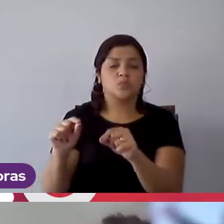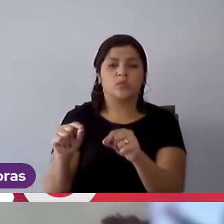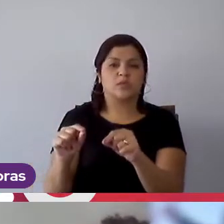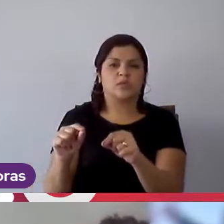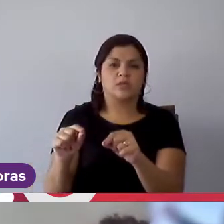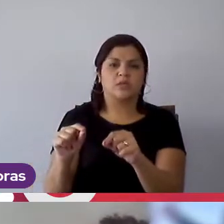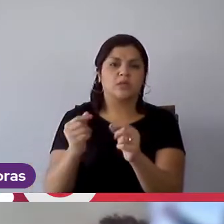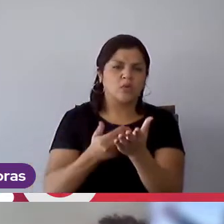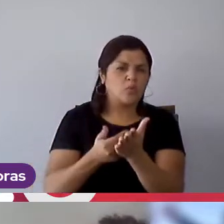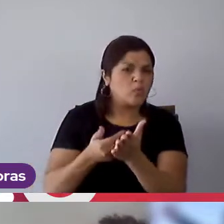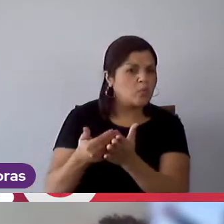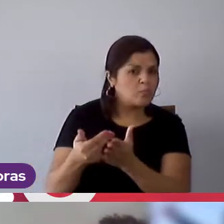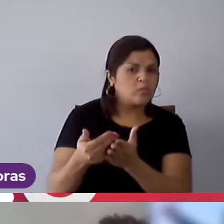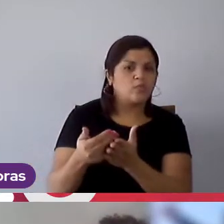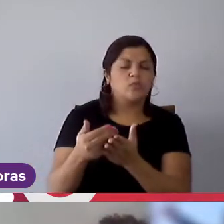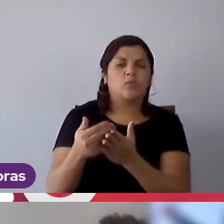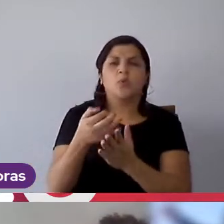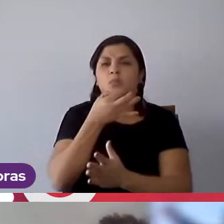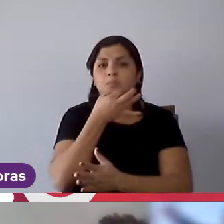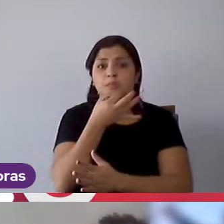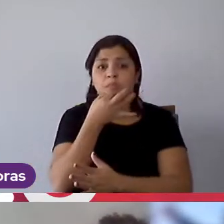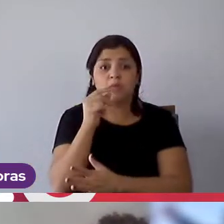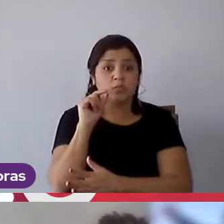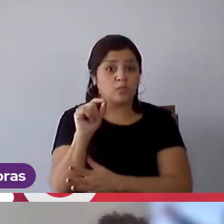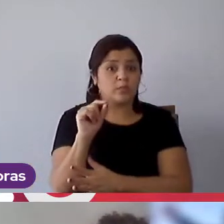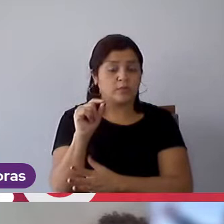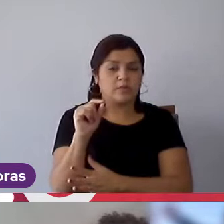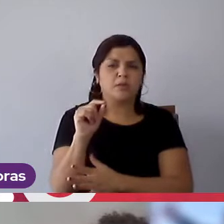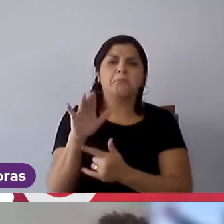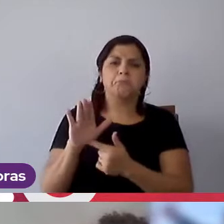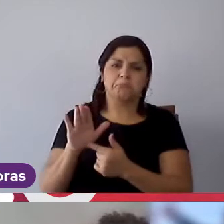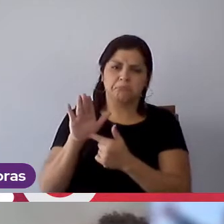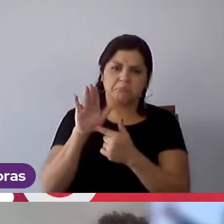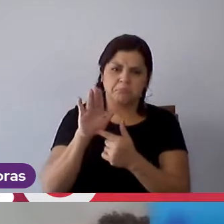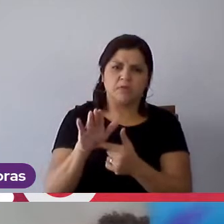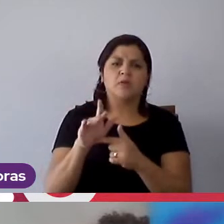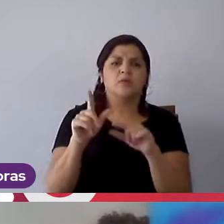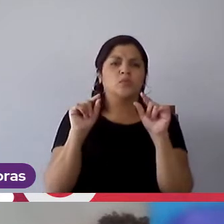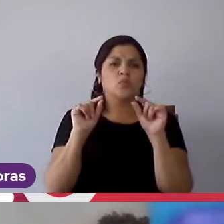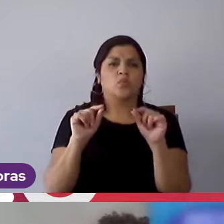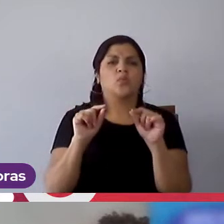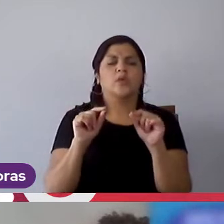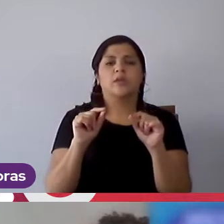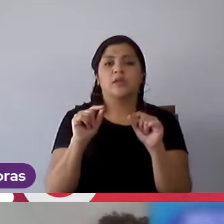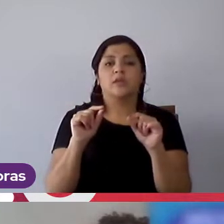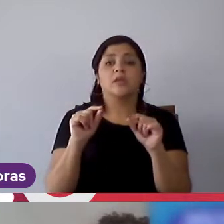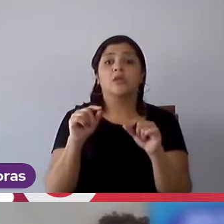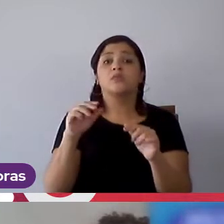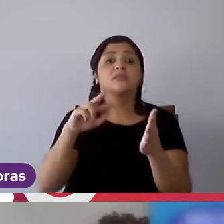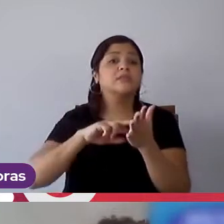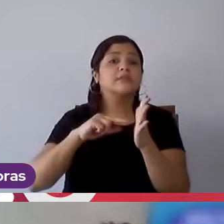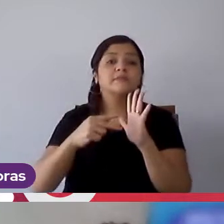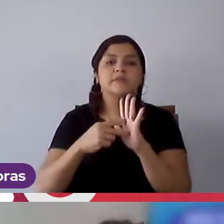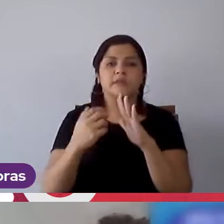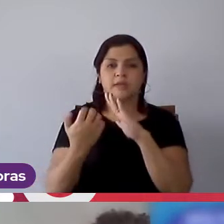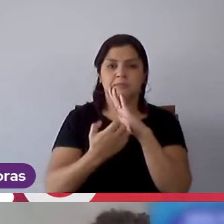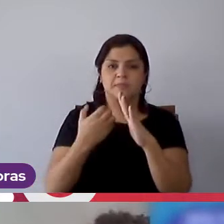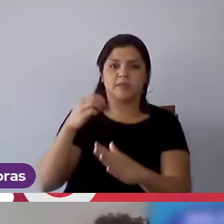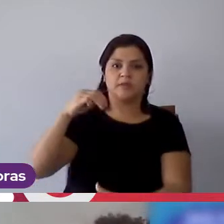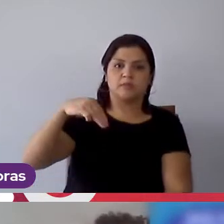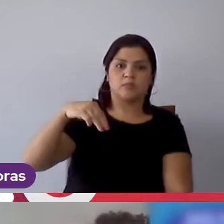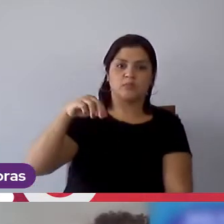como a gente comentou, é, mostra muito para a gente do que é a Mondelez, né, então,